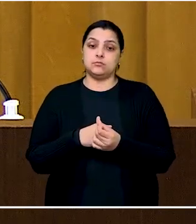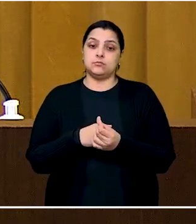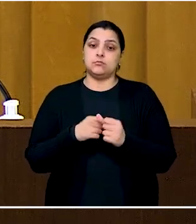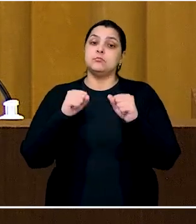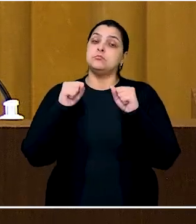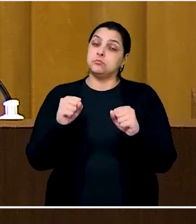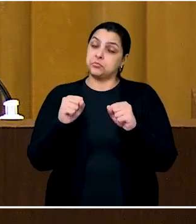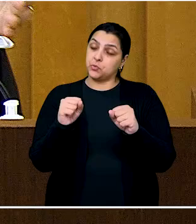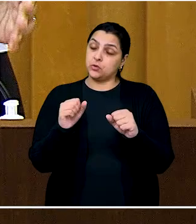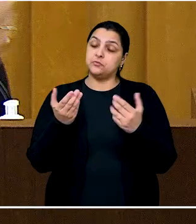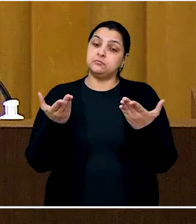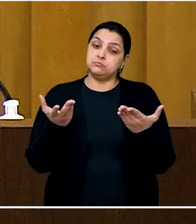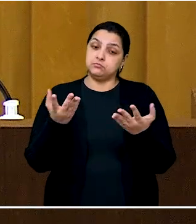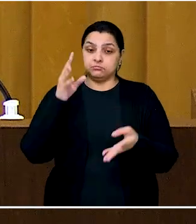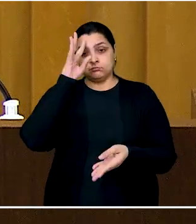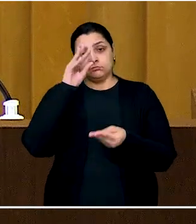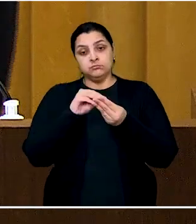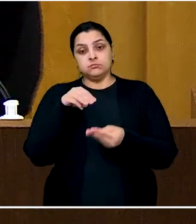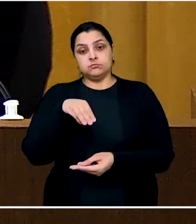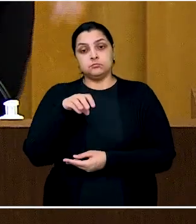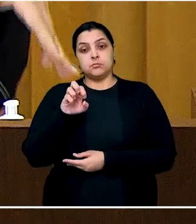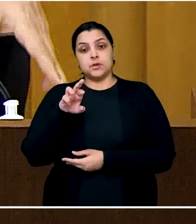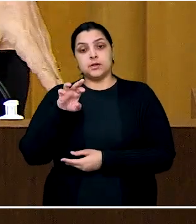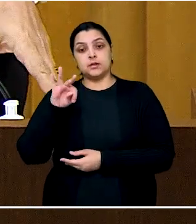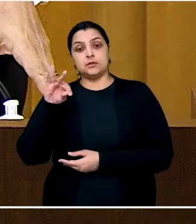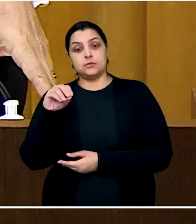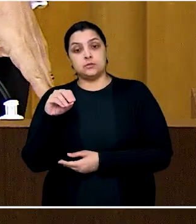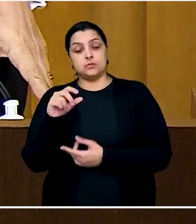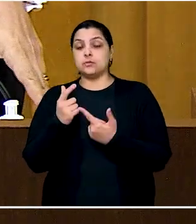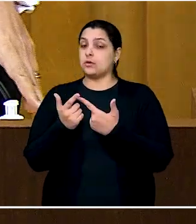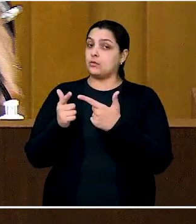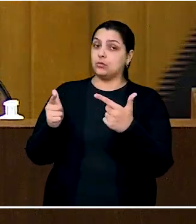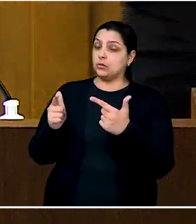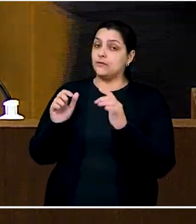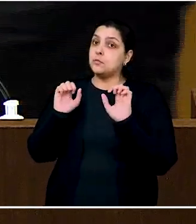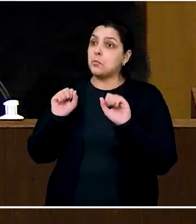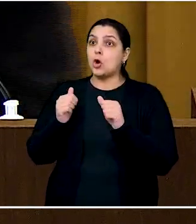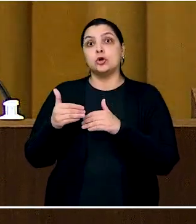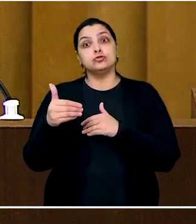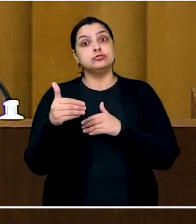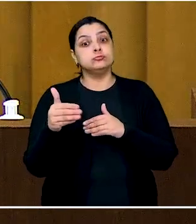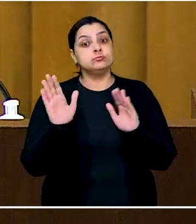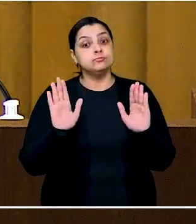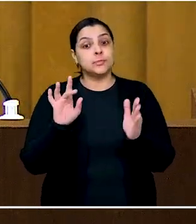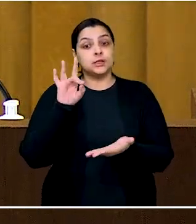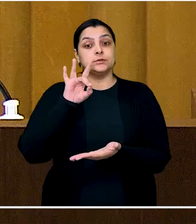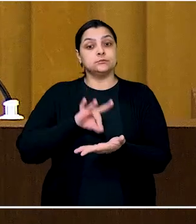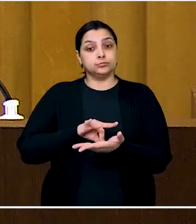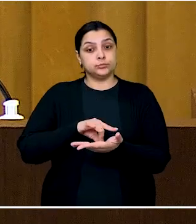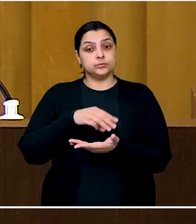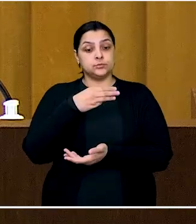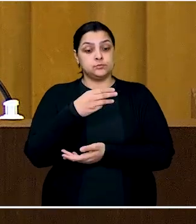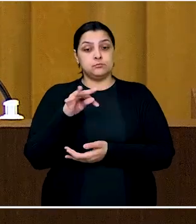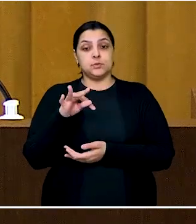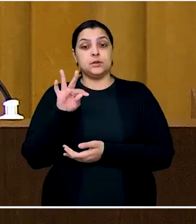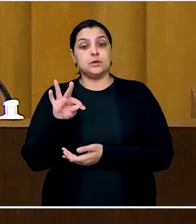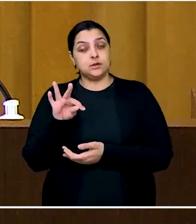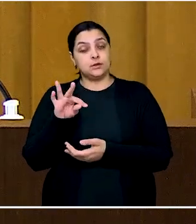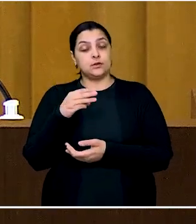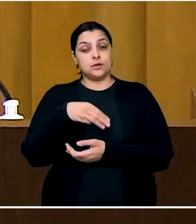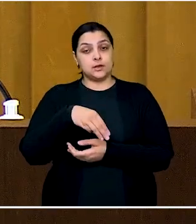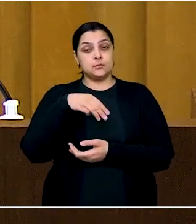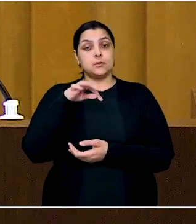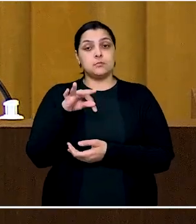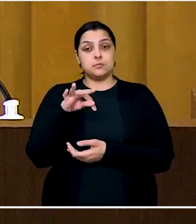Pode ser que se conclua, no mérito, que não houve colusão, mas a legitimidade para procurar